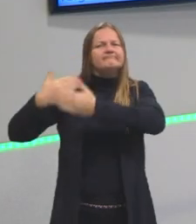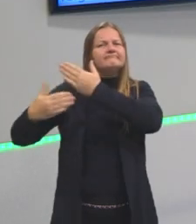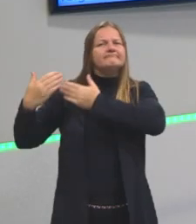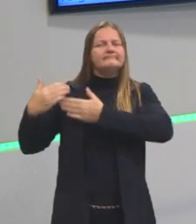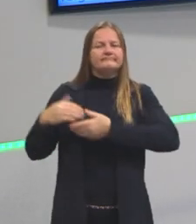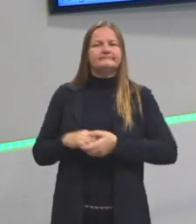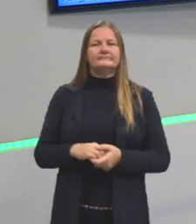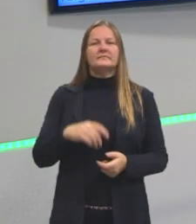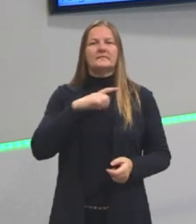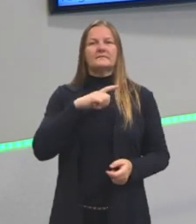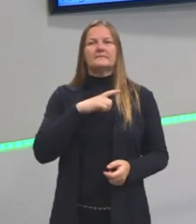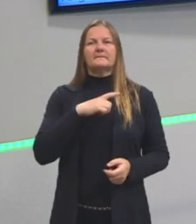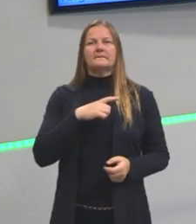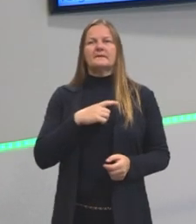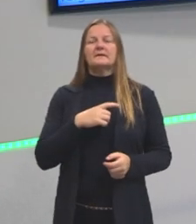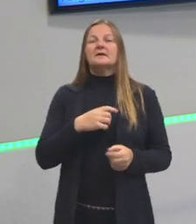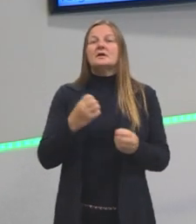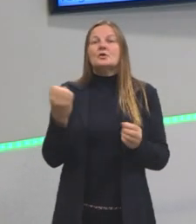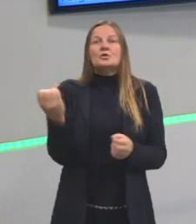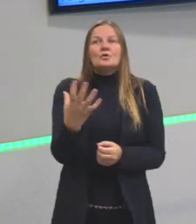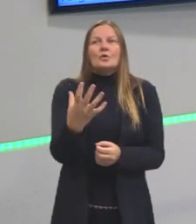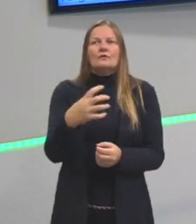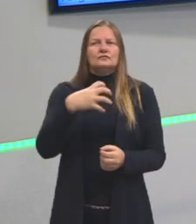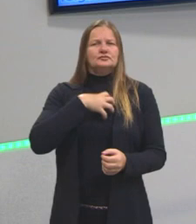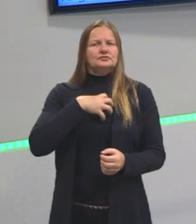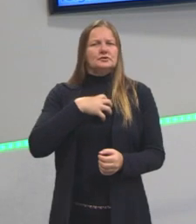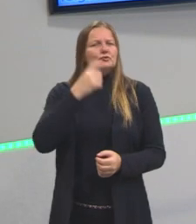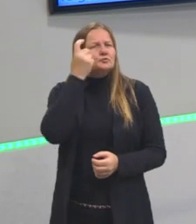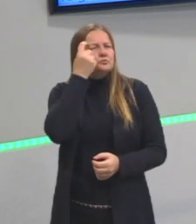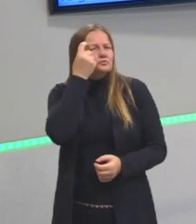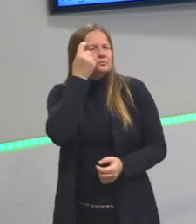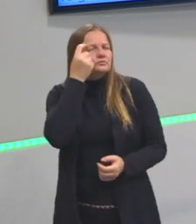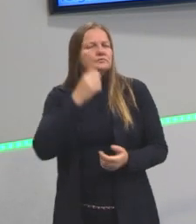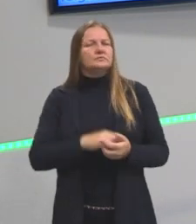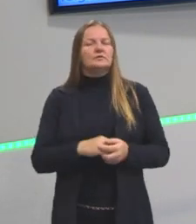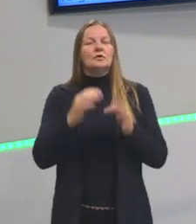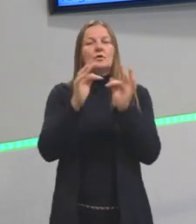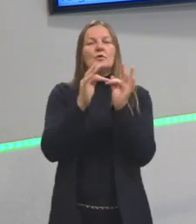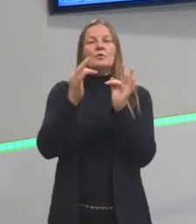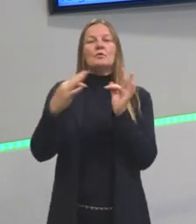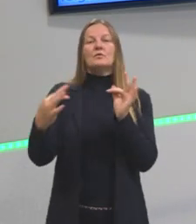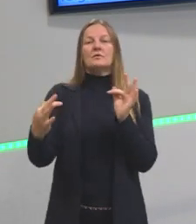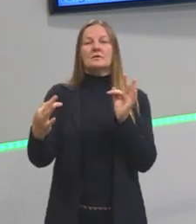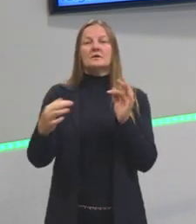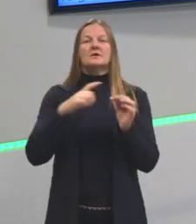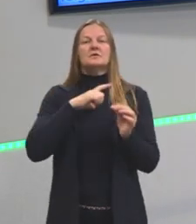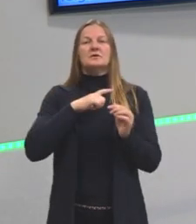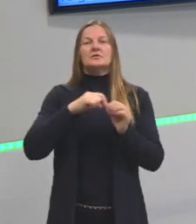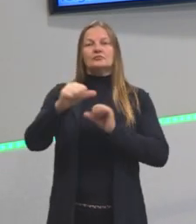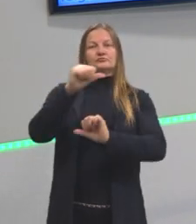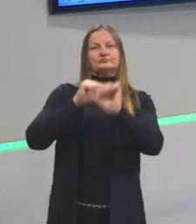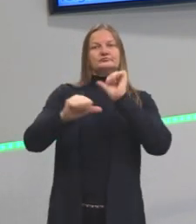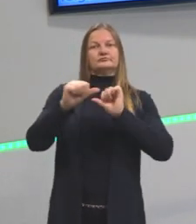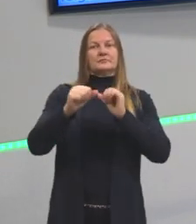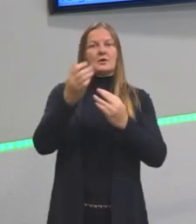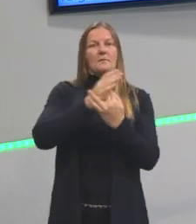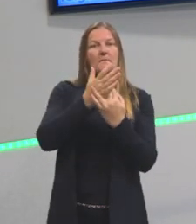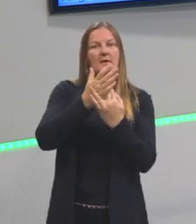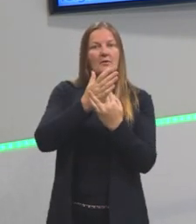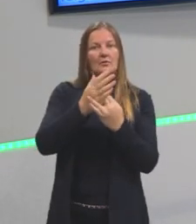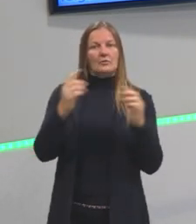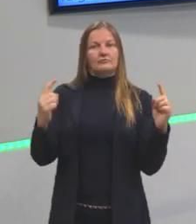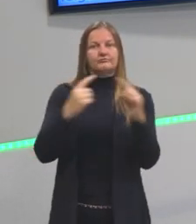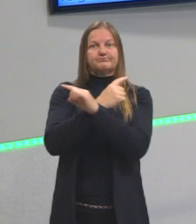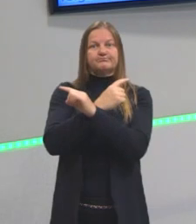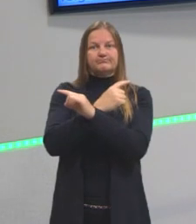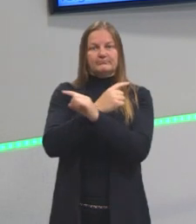aqui uma nova maneira de pensar. O arcadismo, ele é contrário ao barroco. Então,